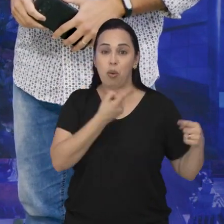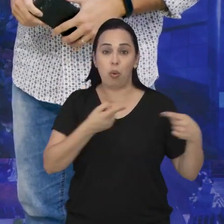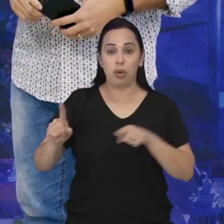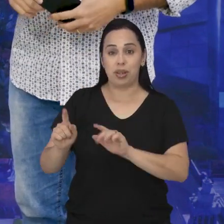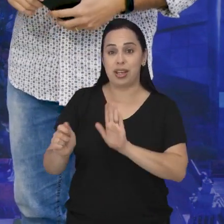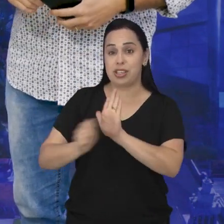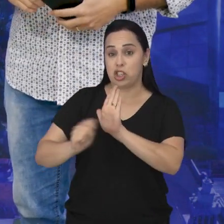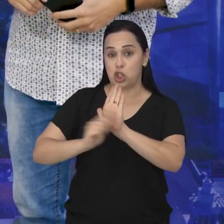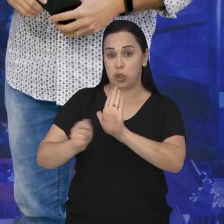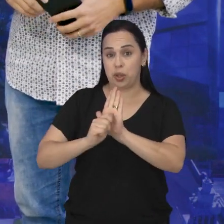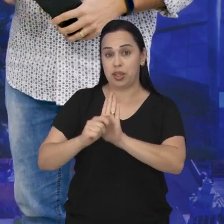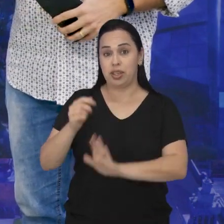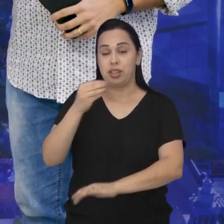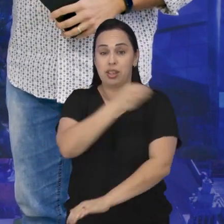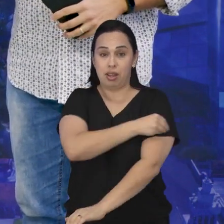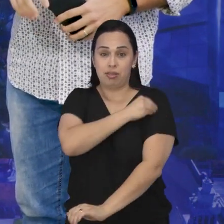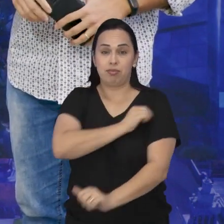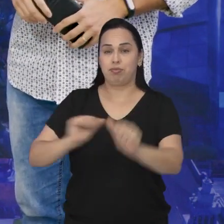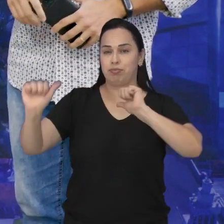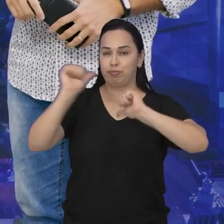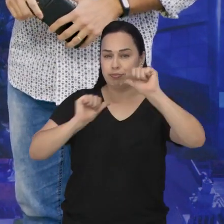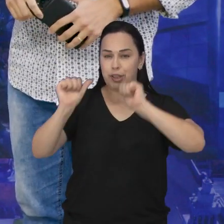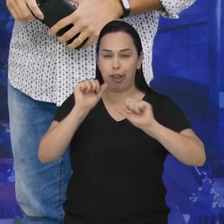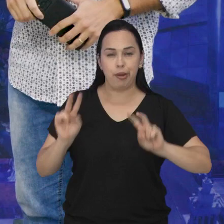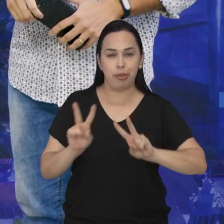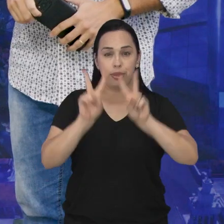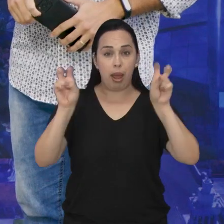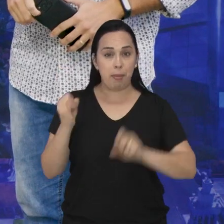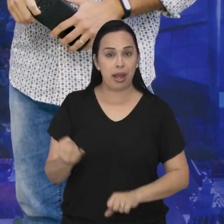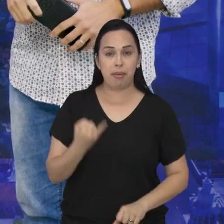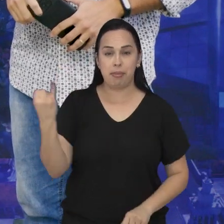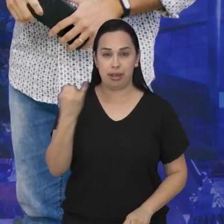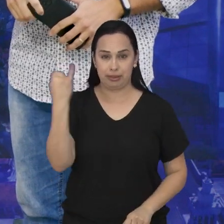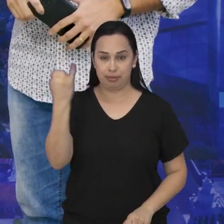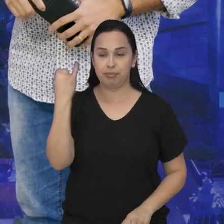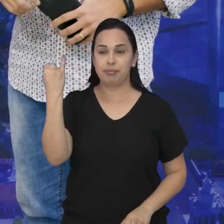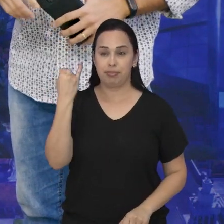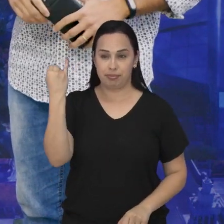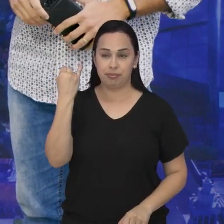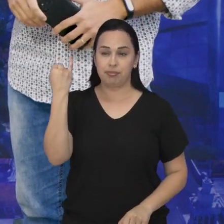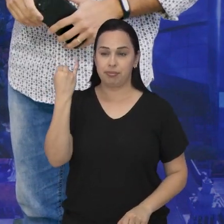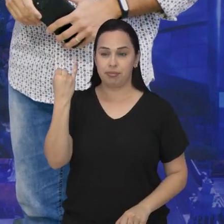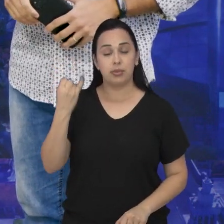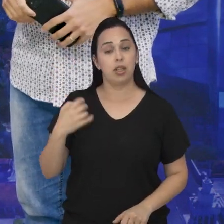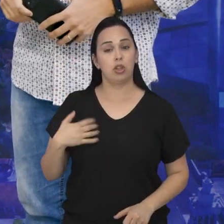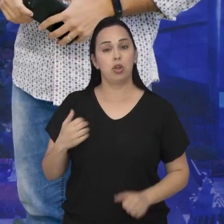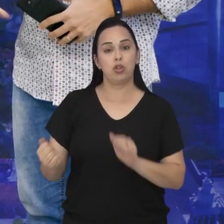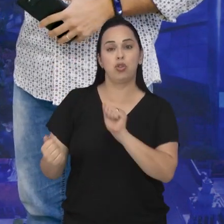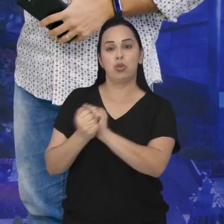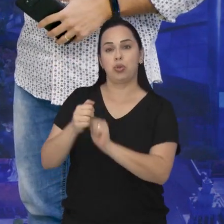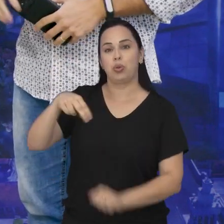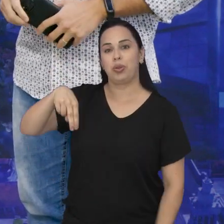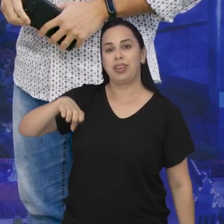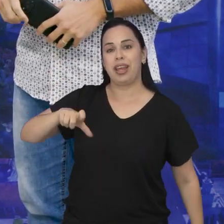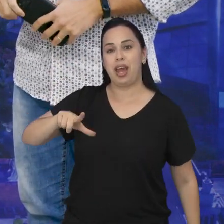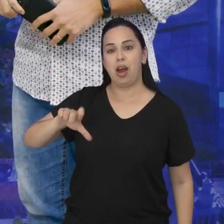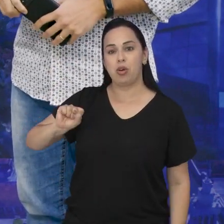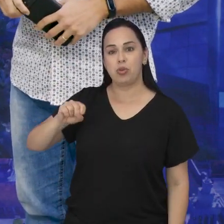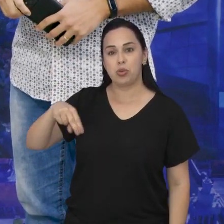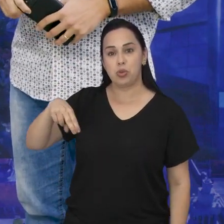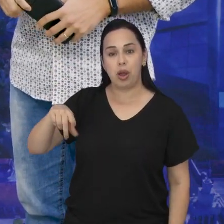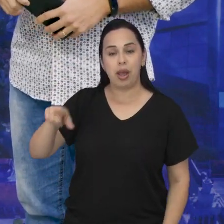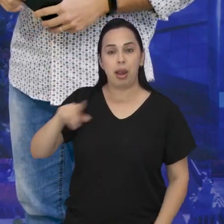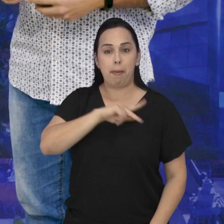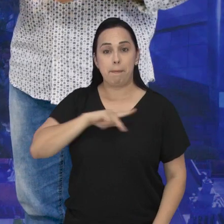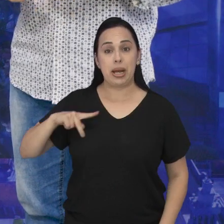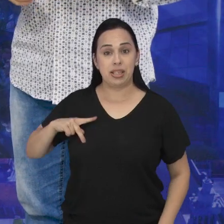drogas e ao alcoolismo. E para falar sobre esse assunto tão importante, tão relevante para a sociedade, eu estou aqui com o Nelson Teixeira,